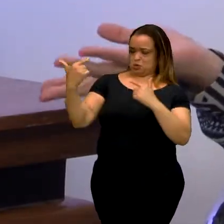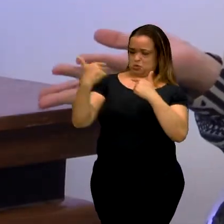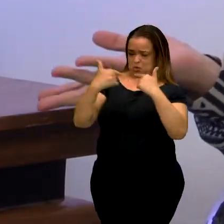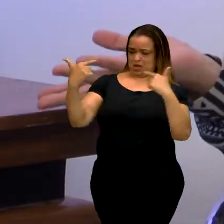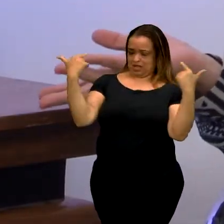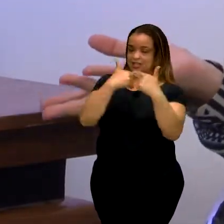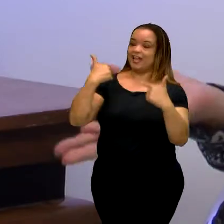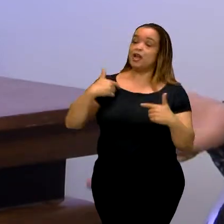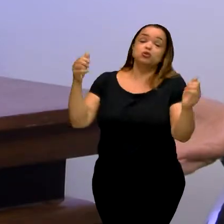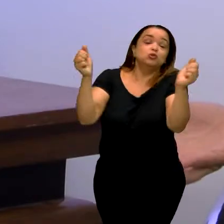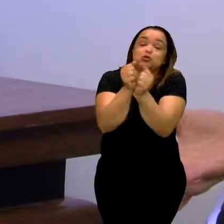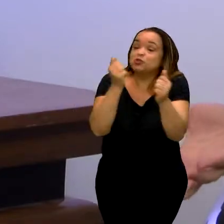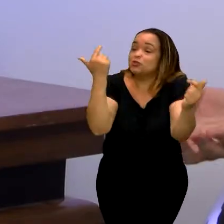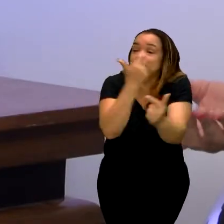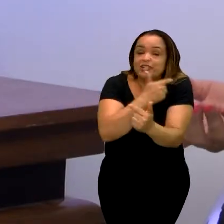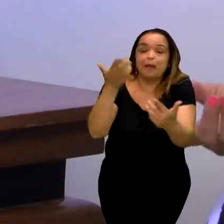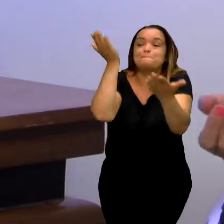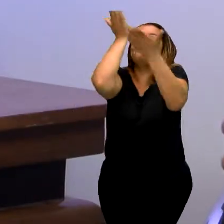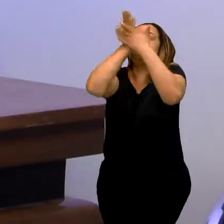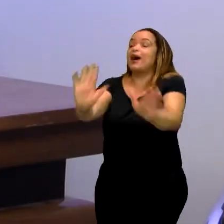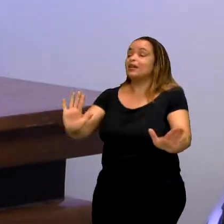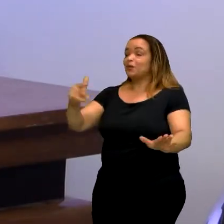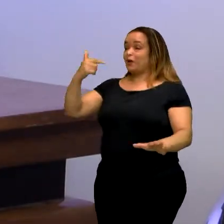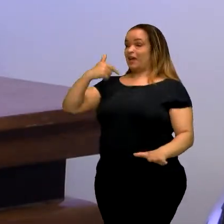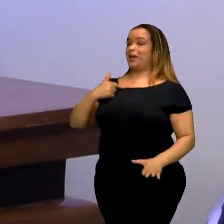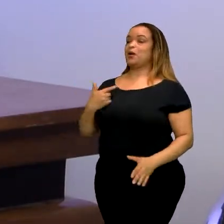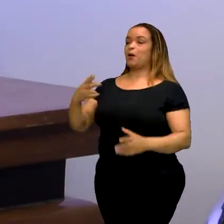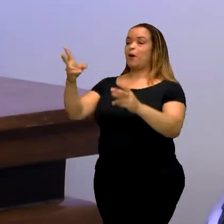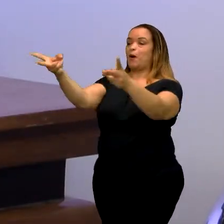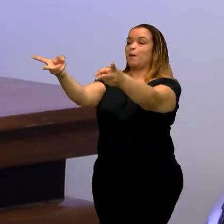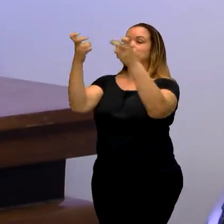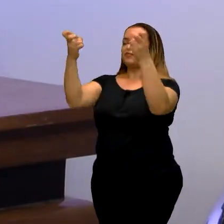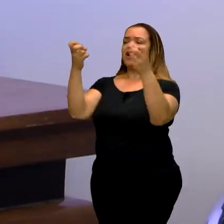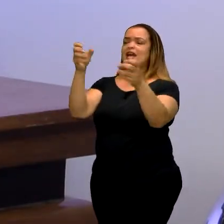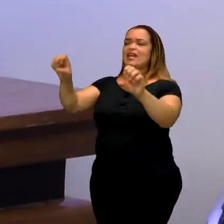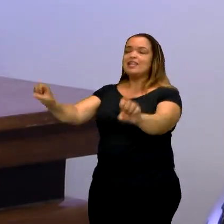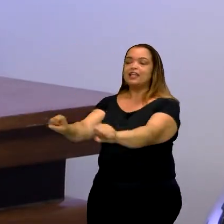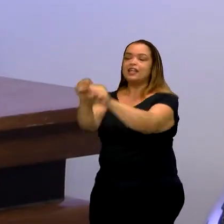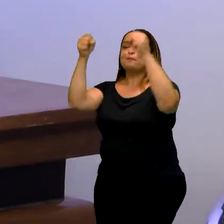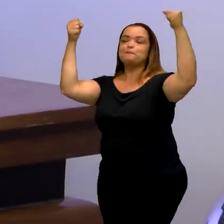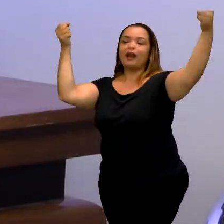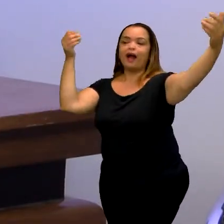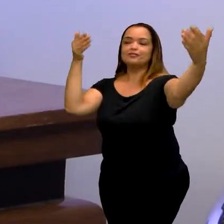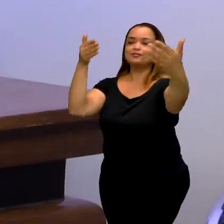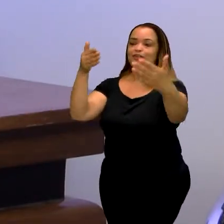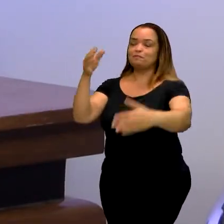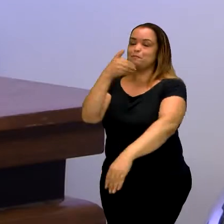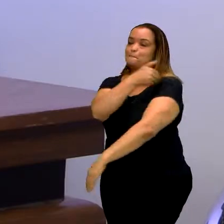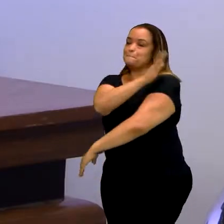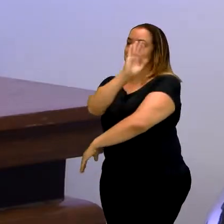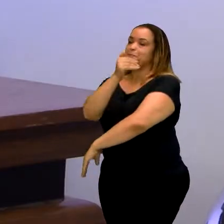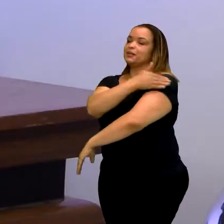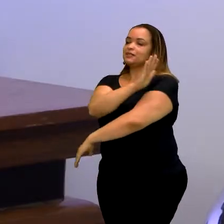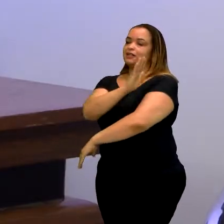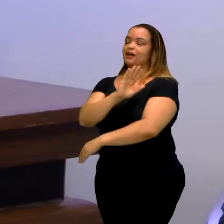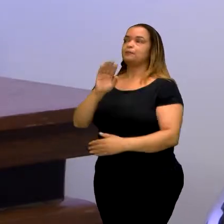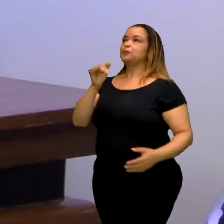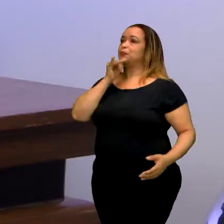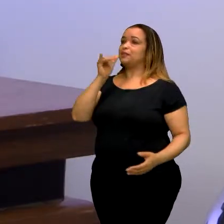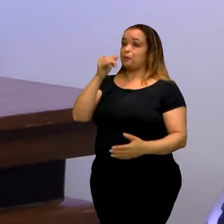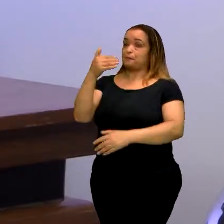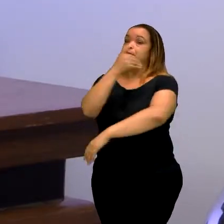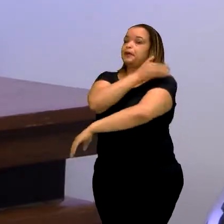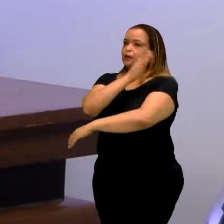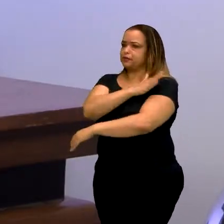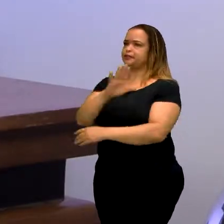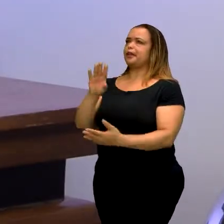o desafio. Daí que eu comecei a perceber que quebrava o preconceito. Porque, para mim, é falta de informação.